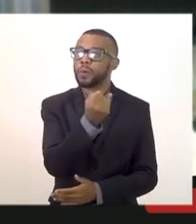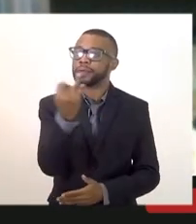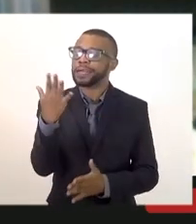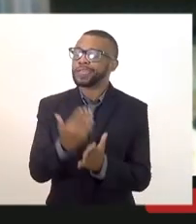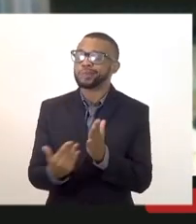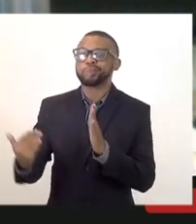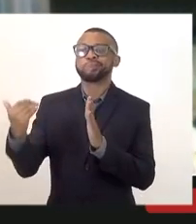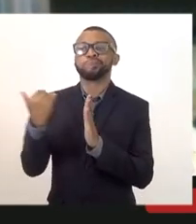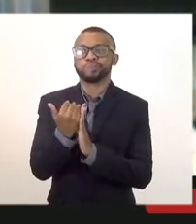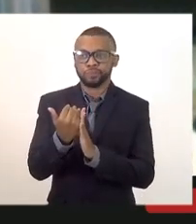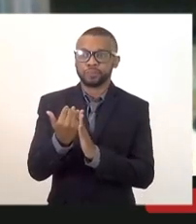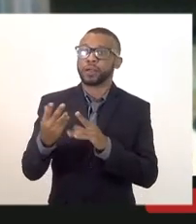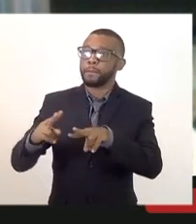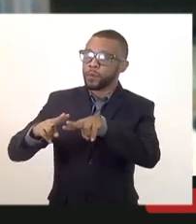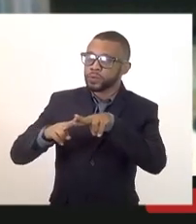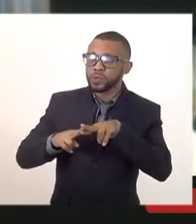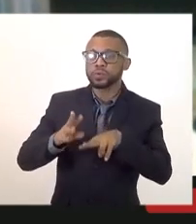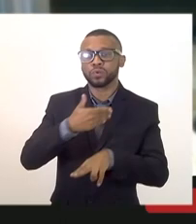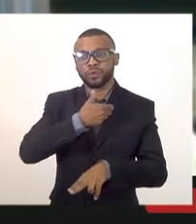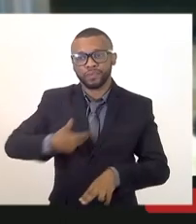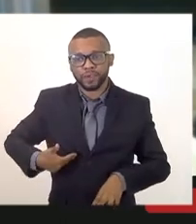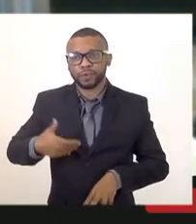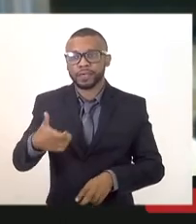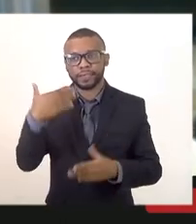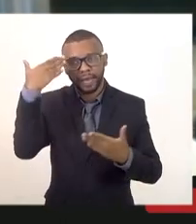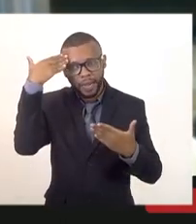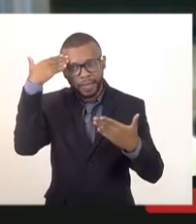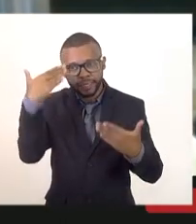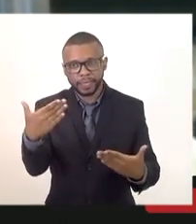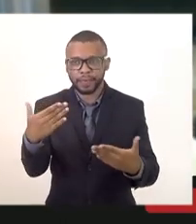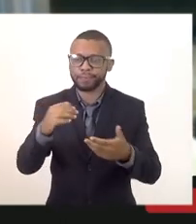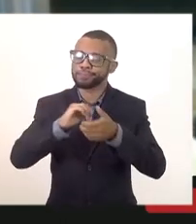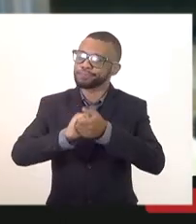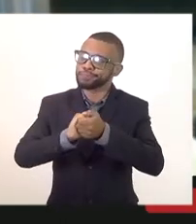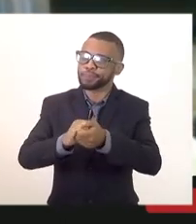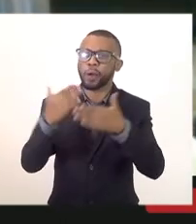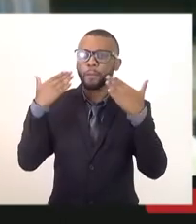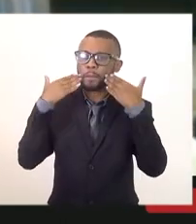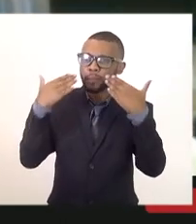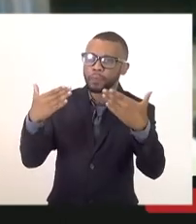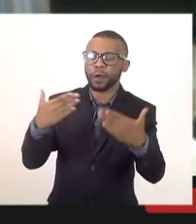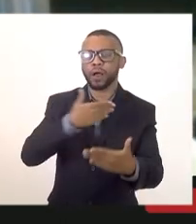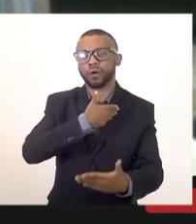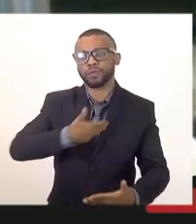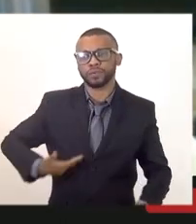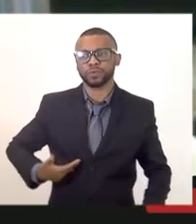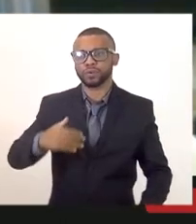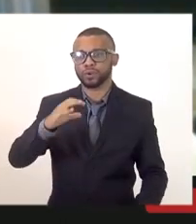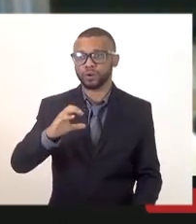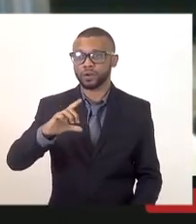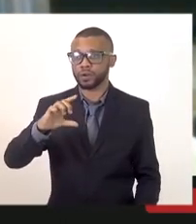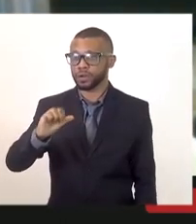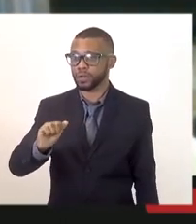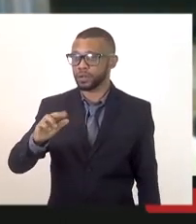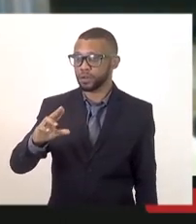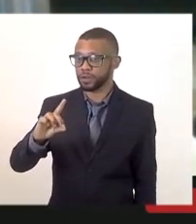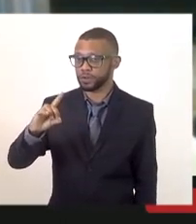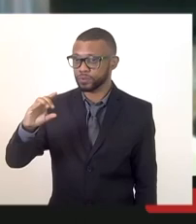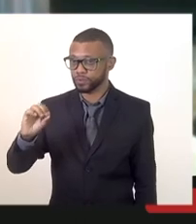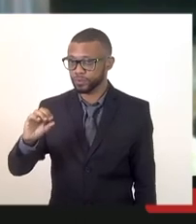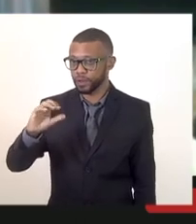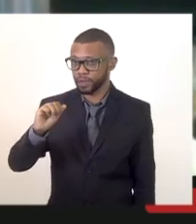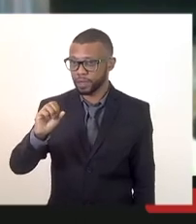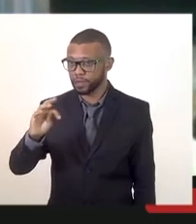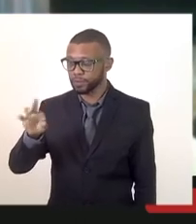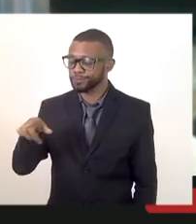por isso o governo do estado gostaria de agradecer aqui publicamente ao governador Claudio Castro pela sensibilidade está